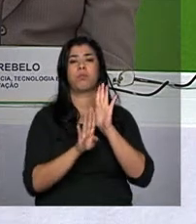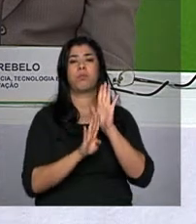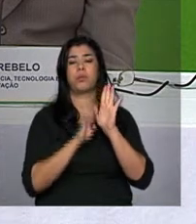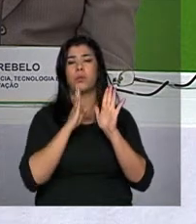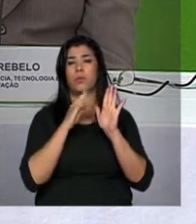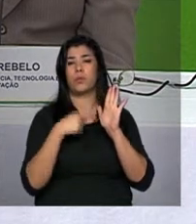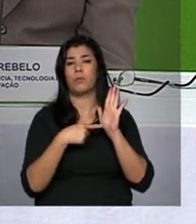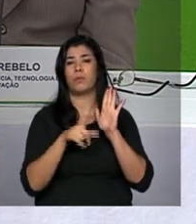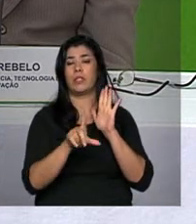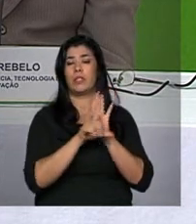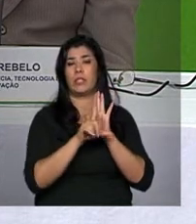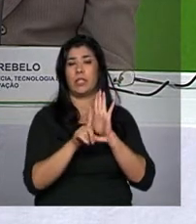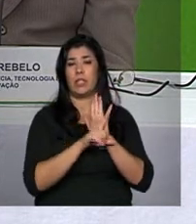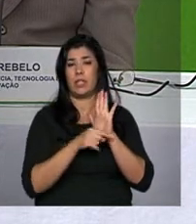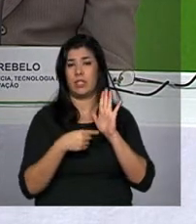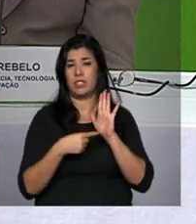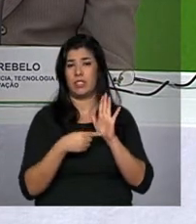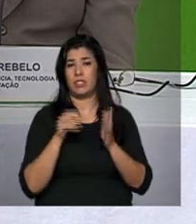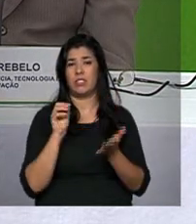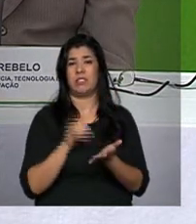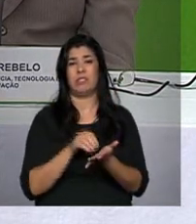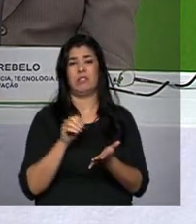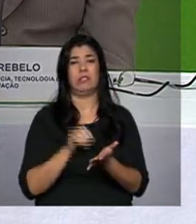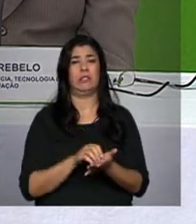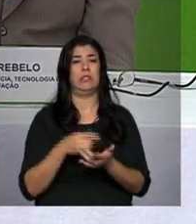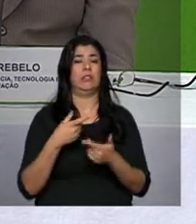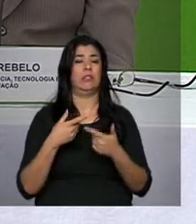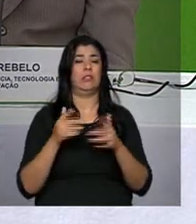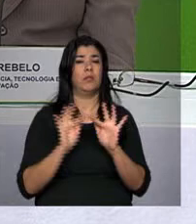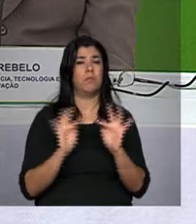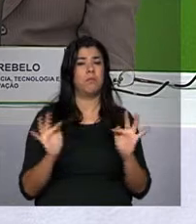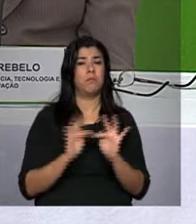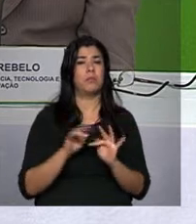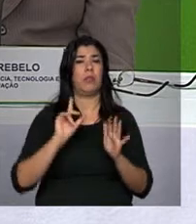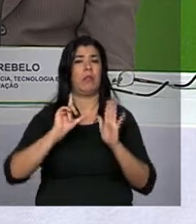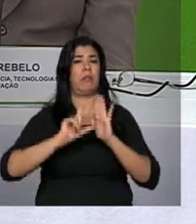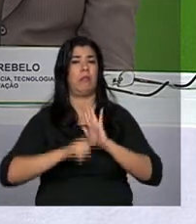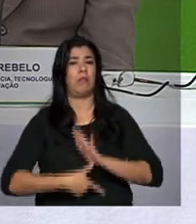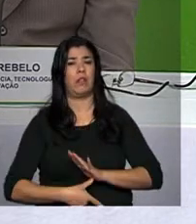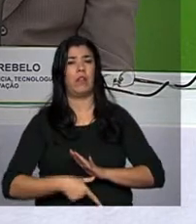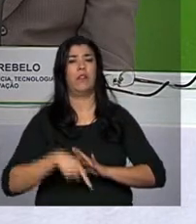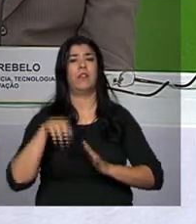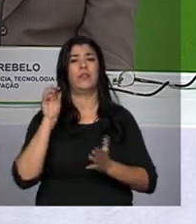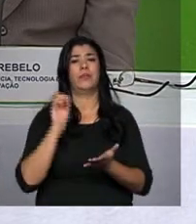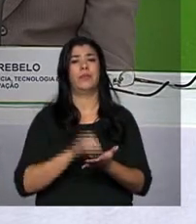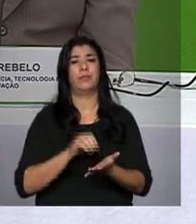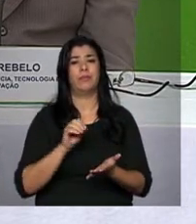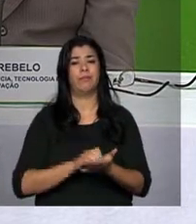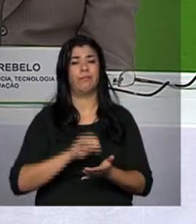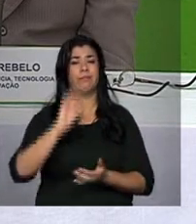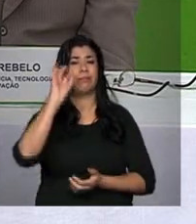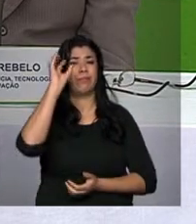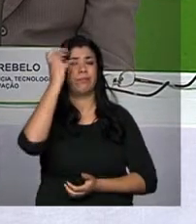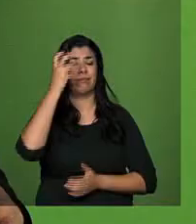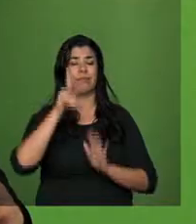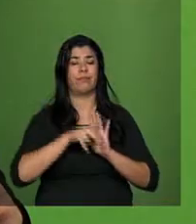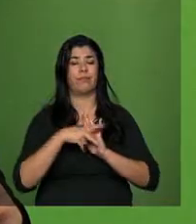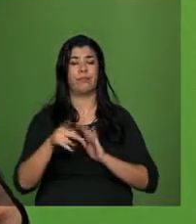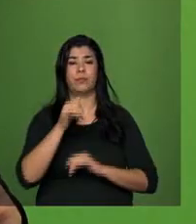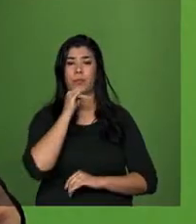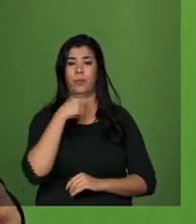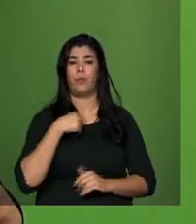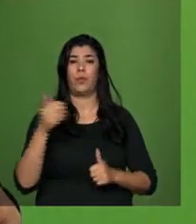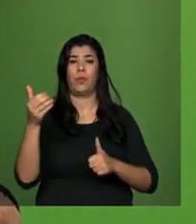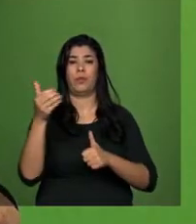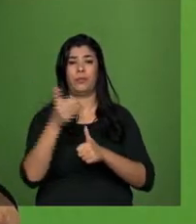gerava muita burocracia, muito atraso, muita ausência de decisão. Quando eu assumi